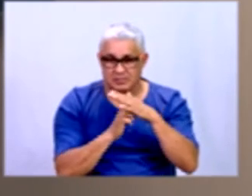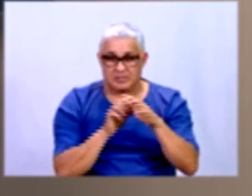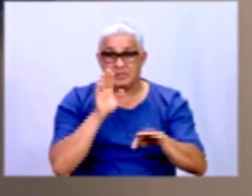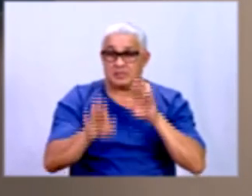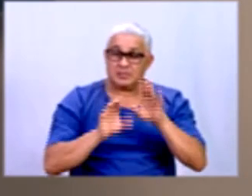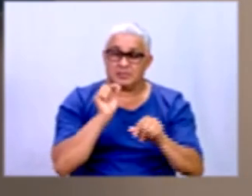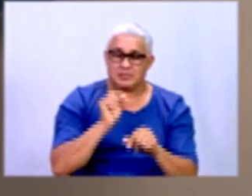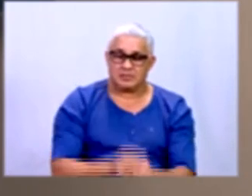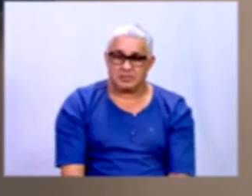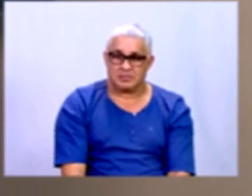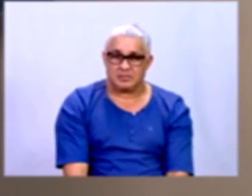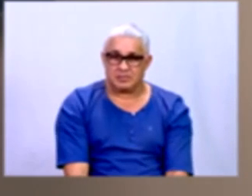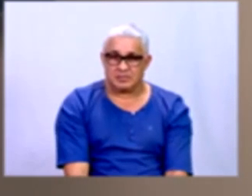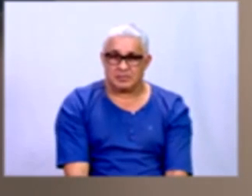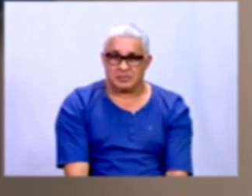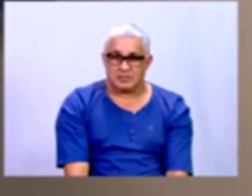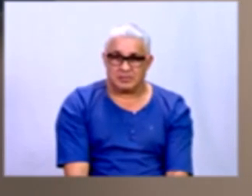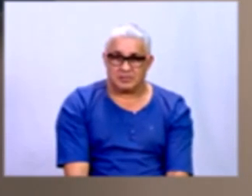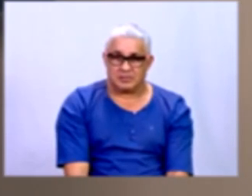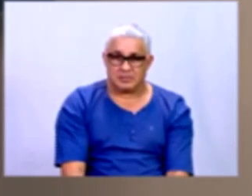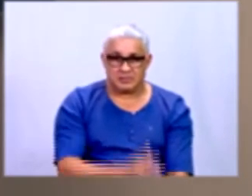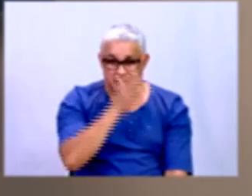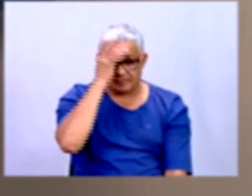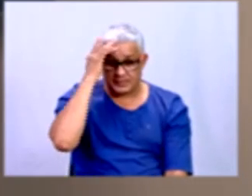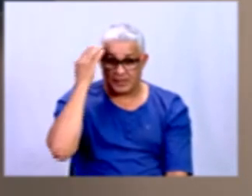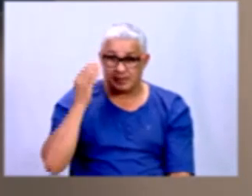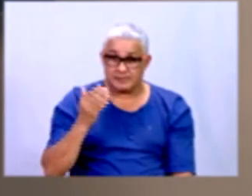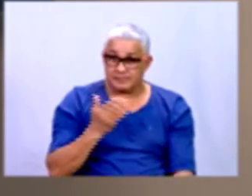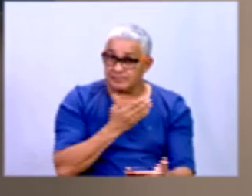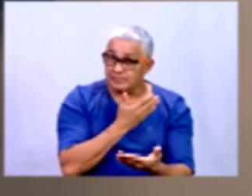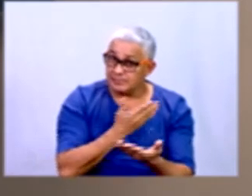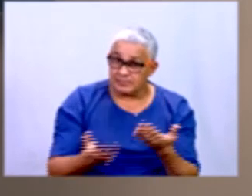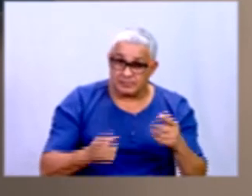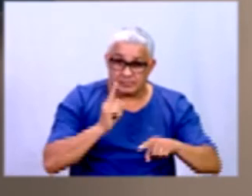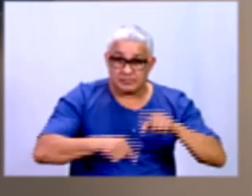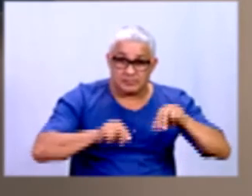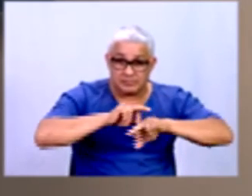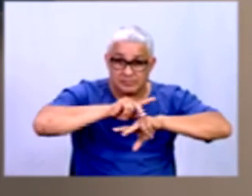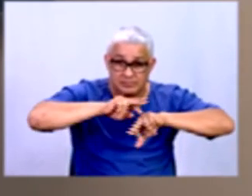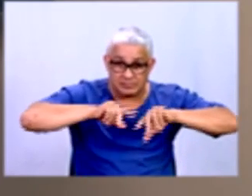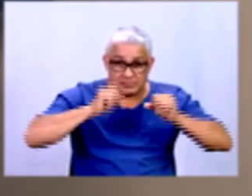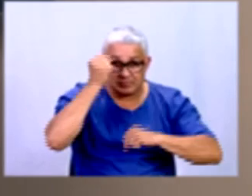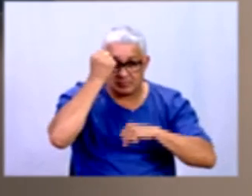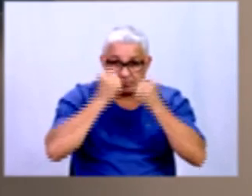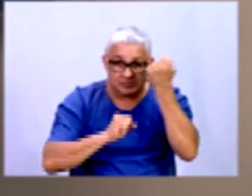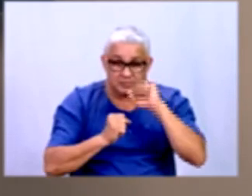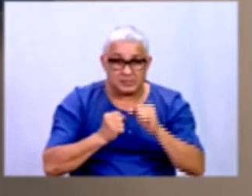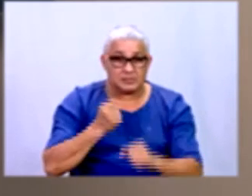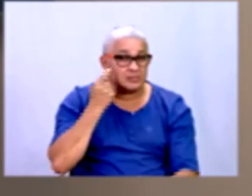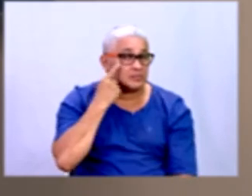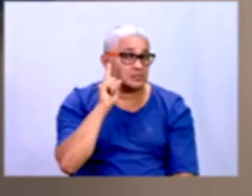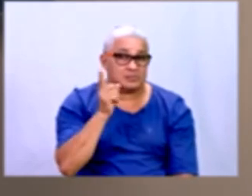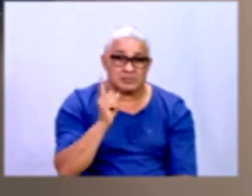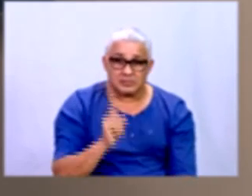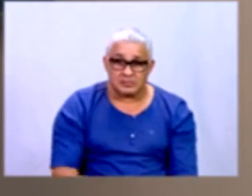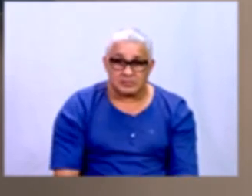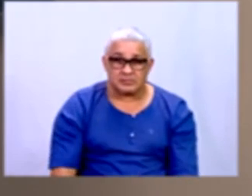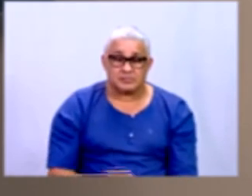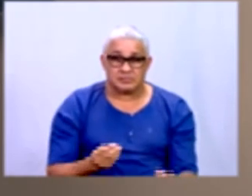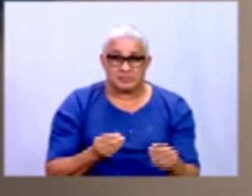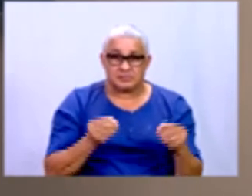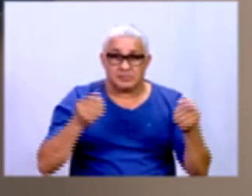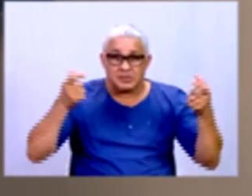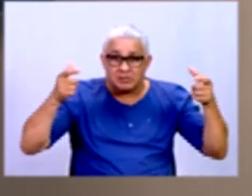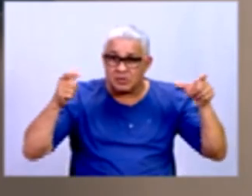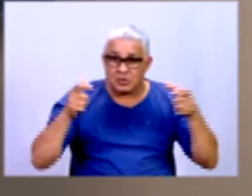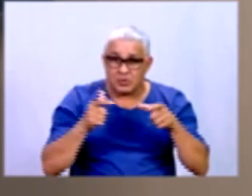vezes o cara está perdendo material lá na produção dele e ele não está sabendo. E ele, nossa, mas está diminuindo